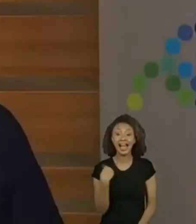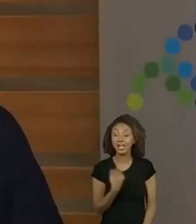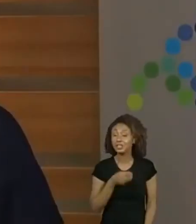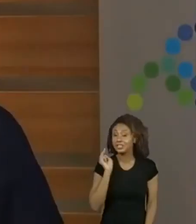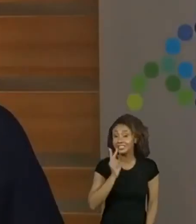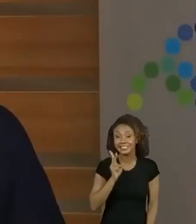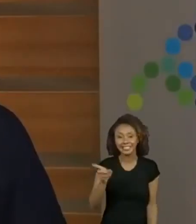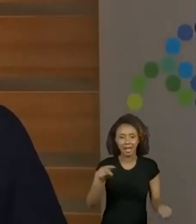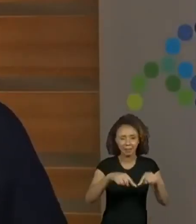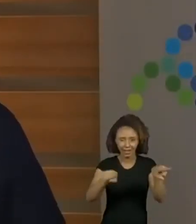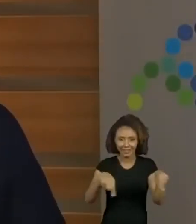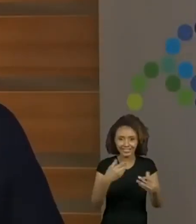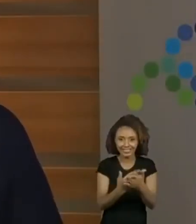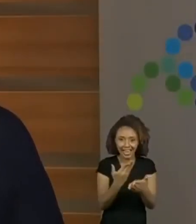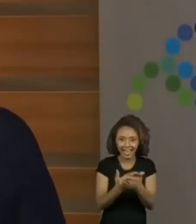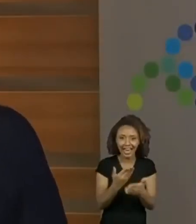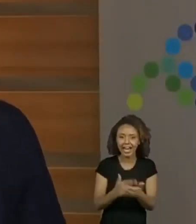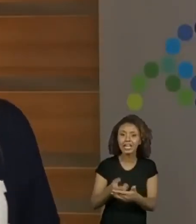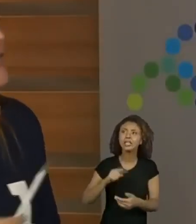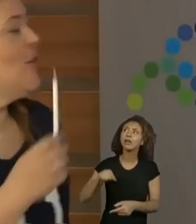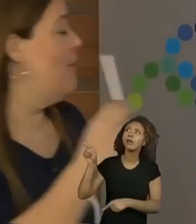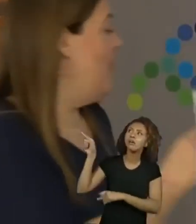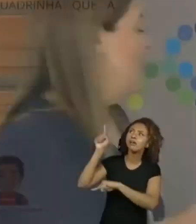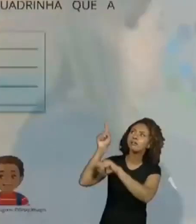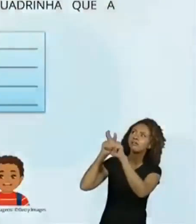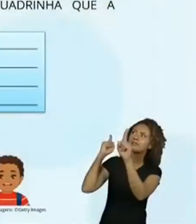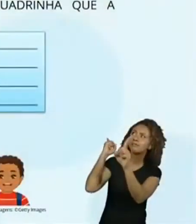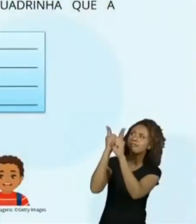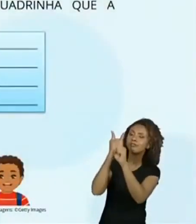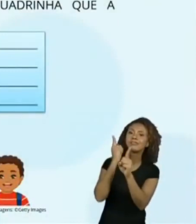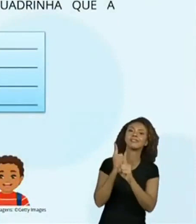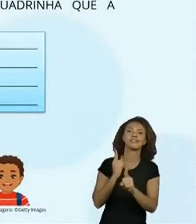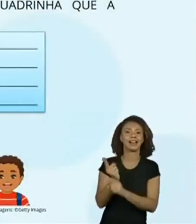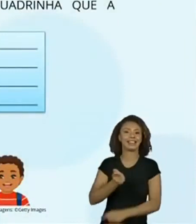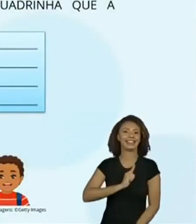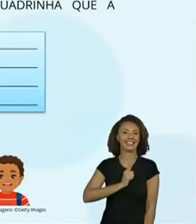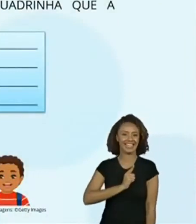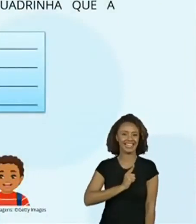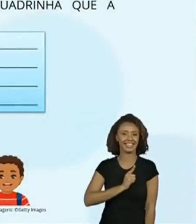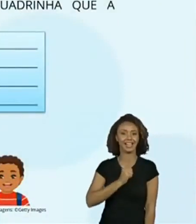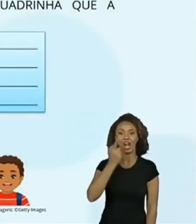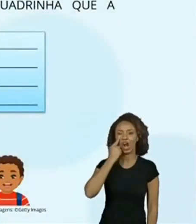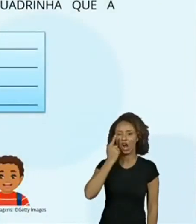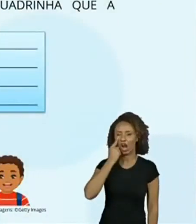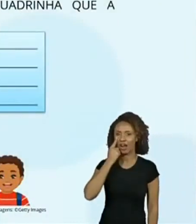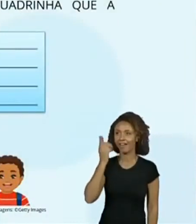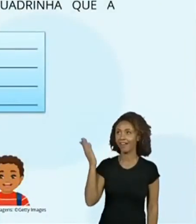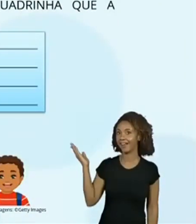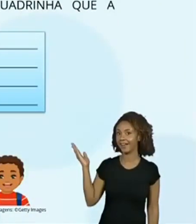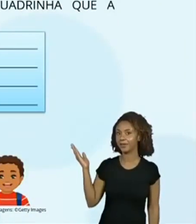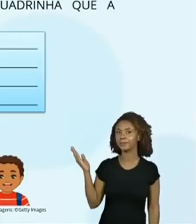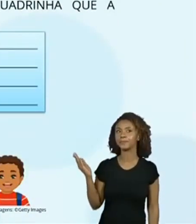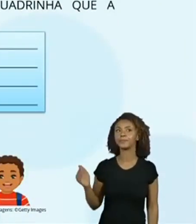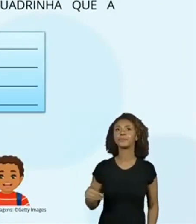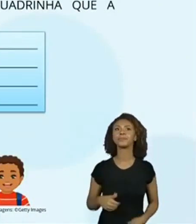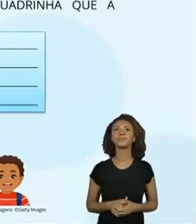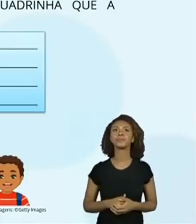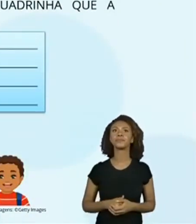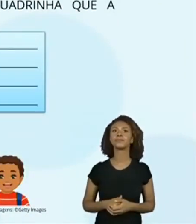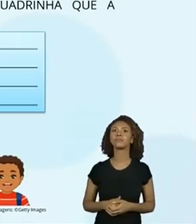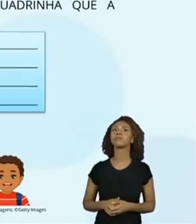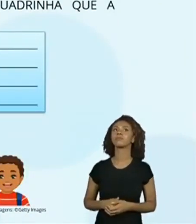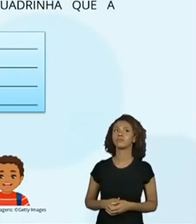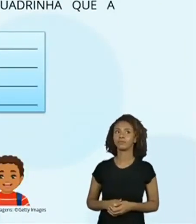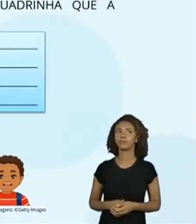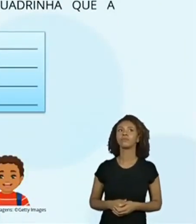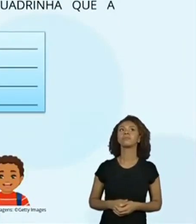aula lá no ambiente. Aproveita, aproveita. Olha só, vamos lá, olha aqui, quando ela falou, vamos apagar um pouquinho essa, porque fica